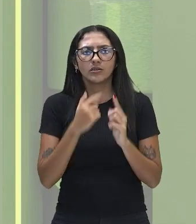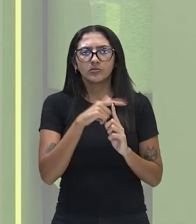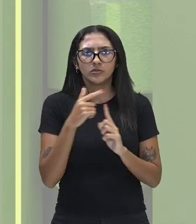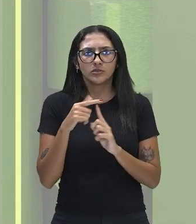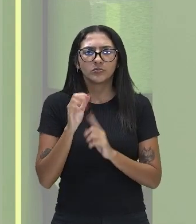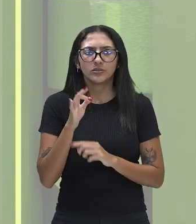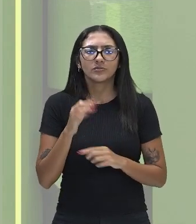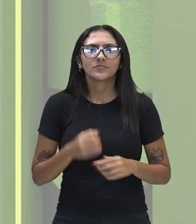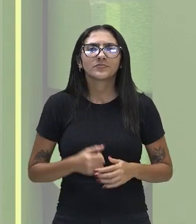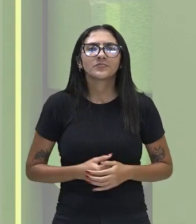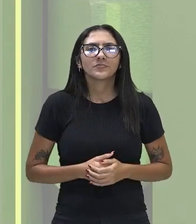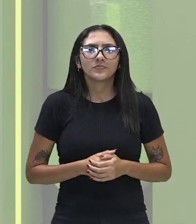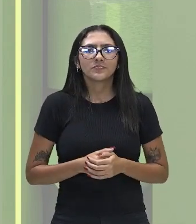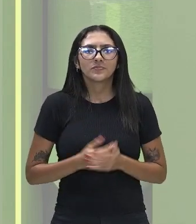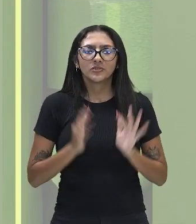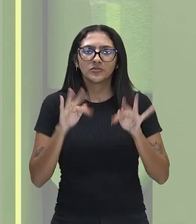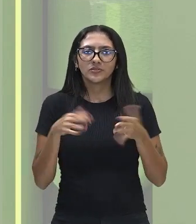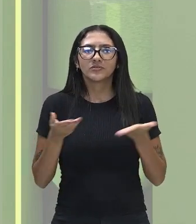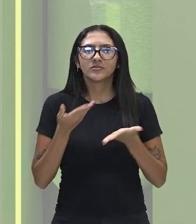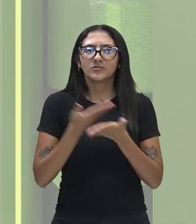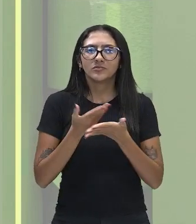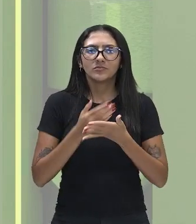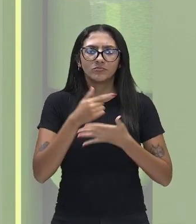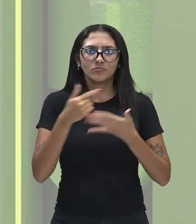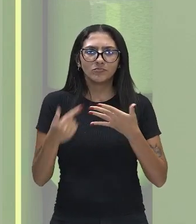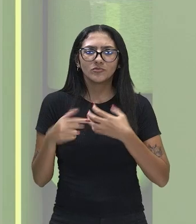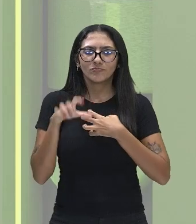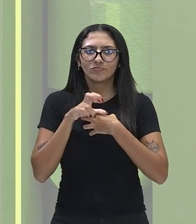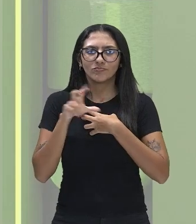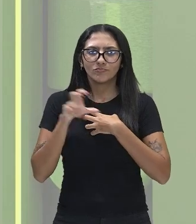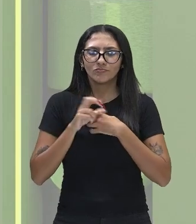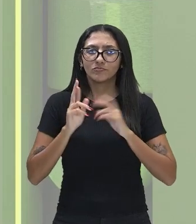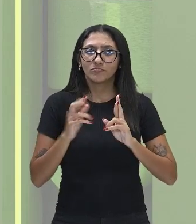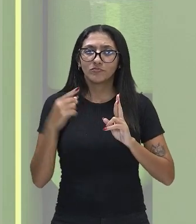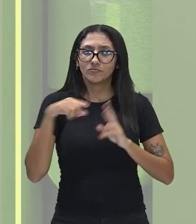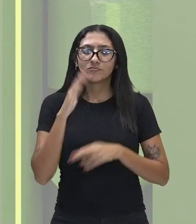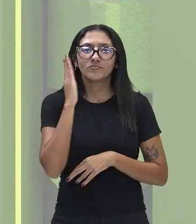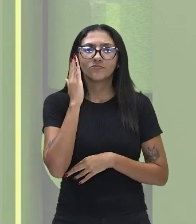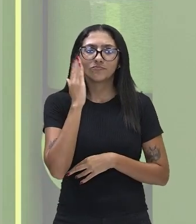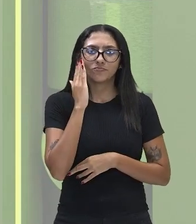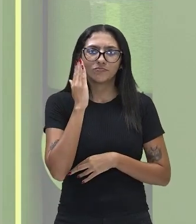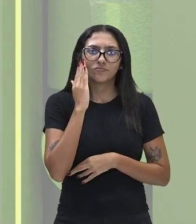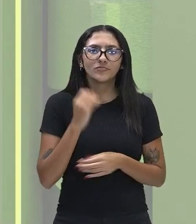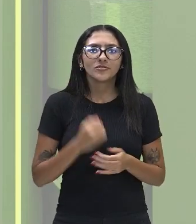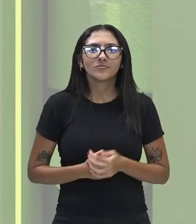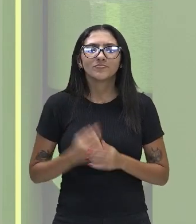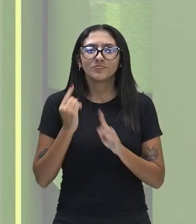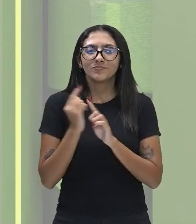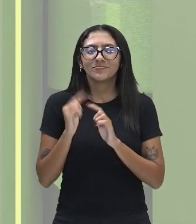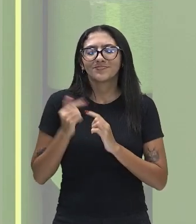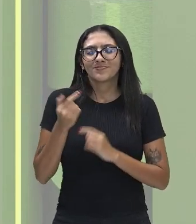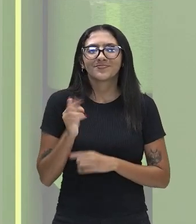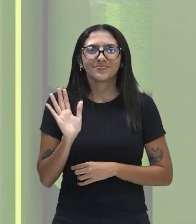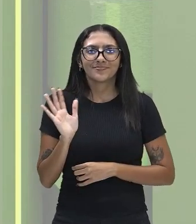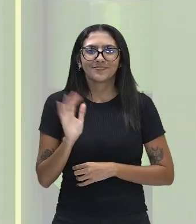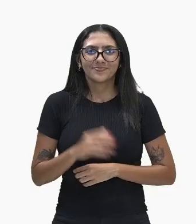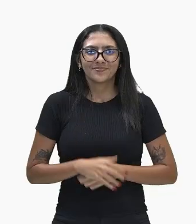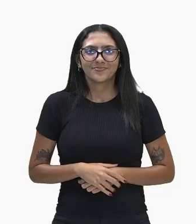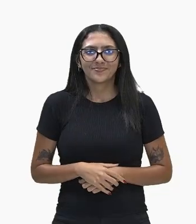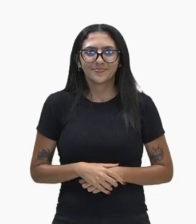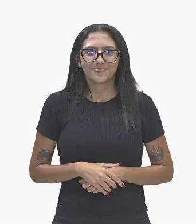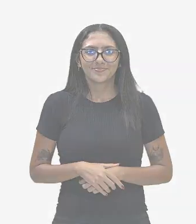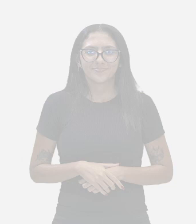certo? Essa foi a aula sobre os 5 sentidos do corpo humano, espero que tenham compreendido bastante, e até a próxima aula, gente!